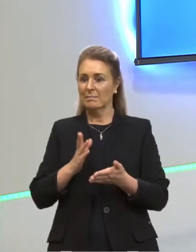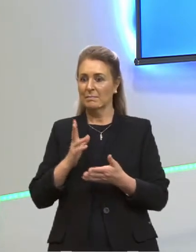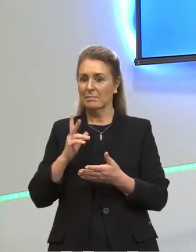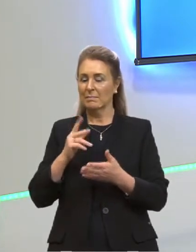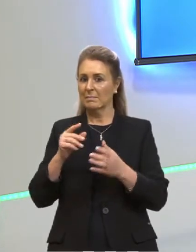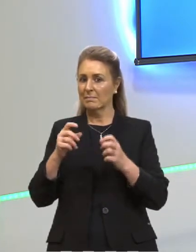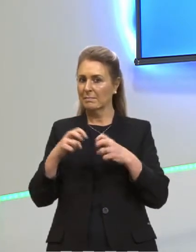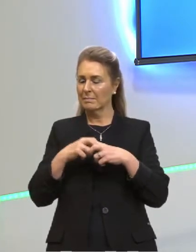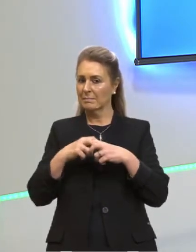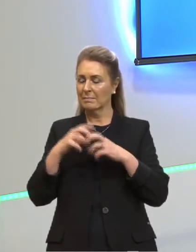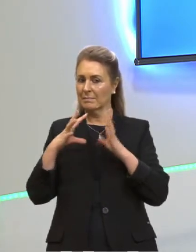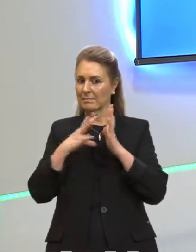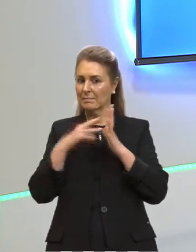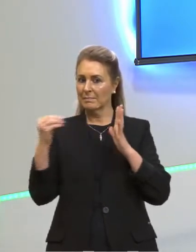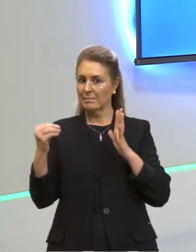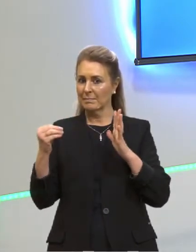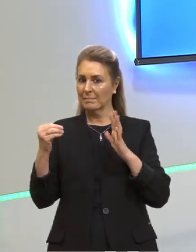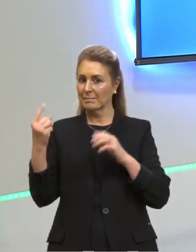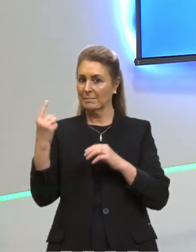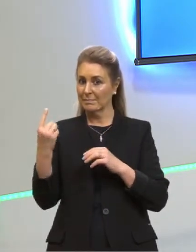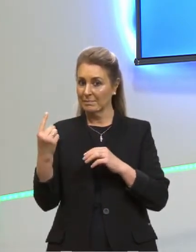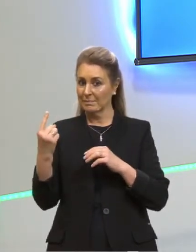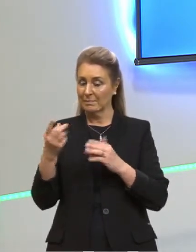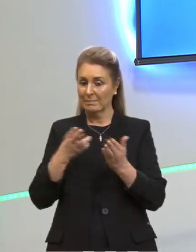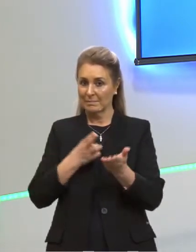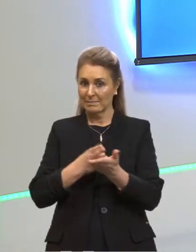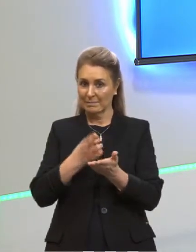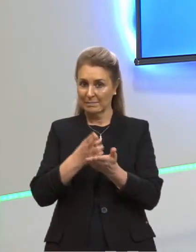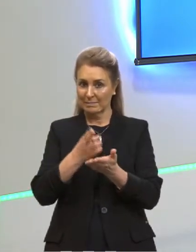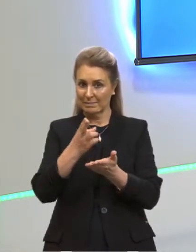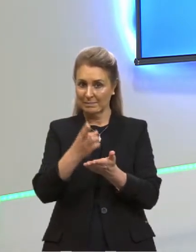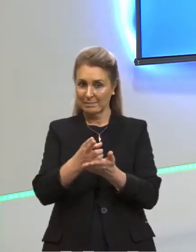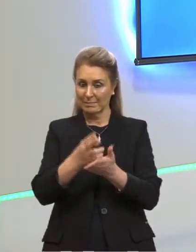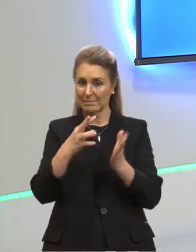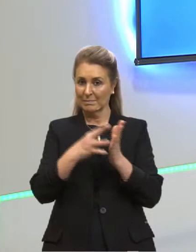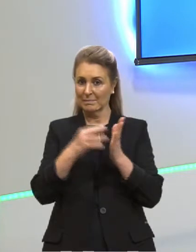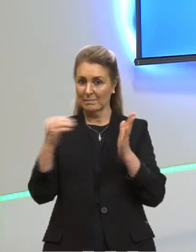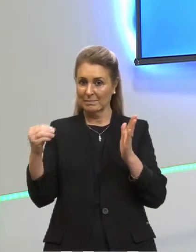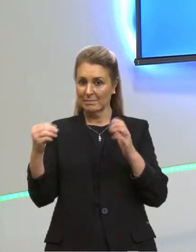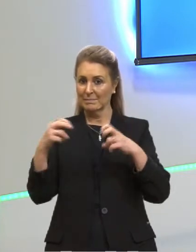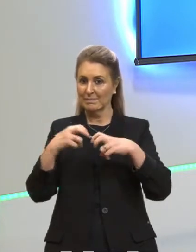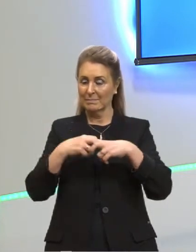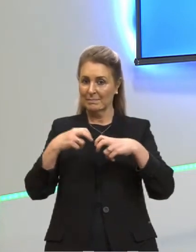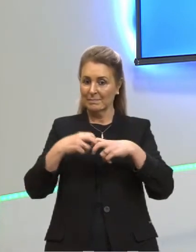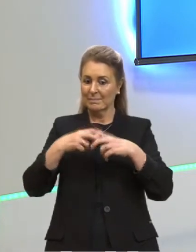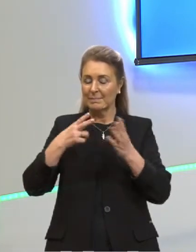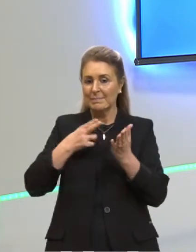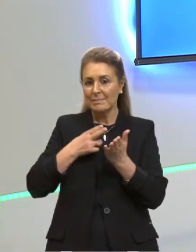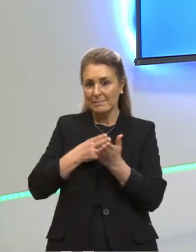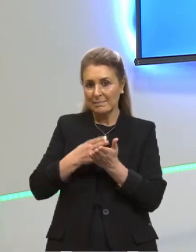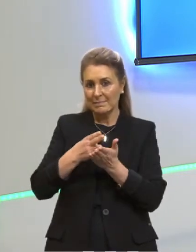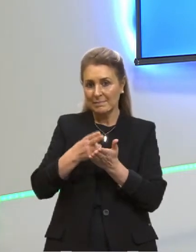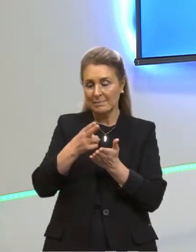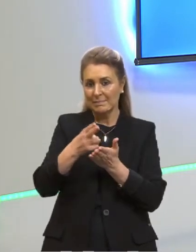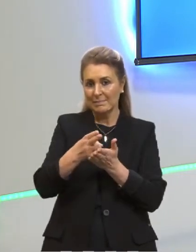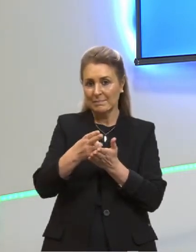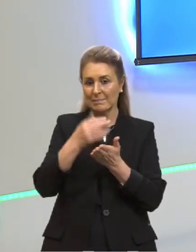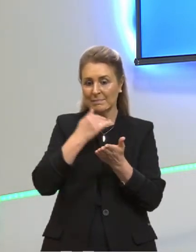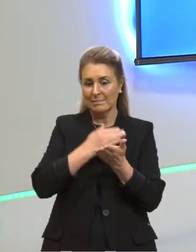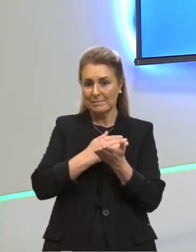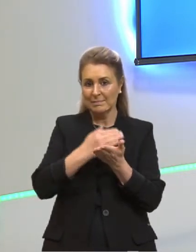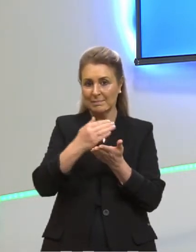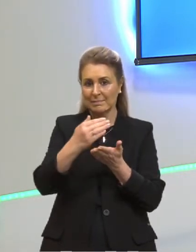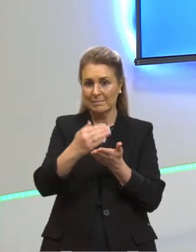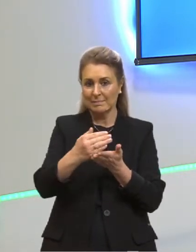I, nós vamos dar continuidade à Física Moderna. E essa continuidade vai ser a partir